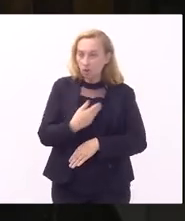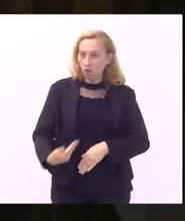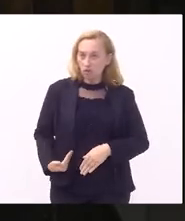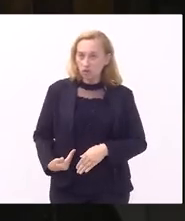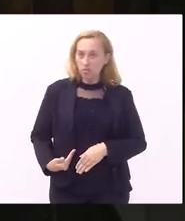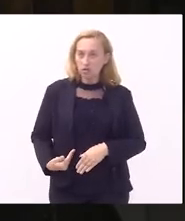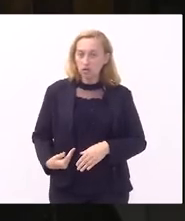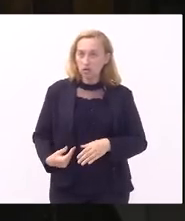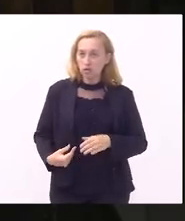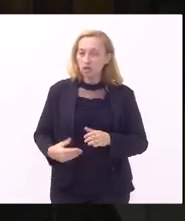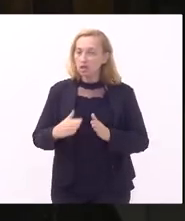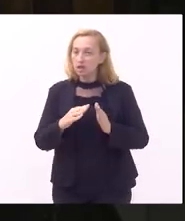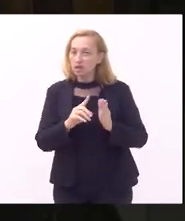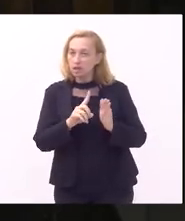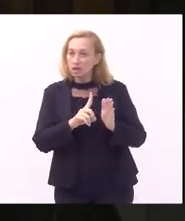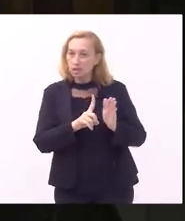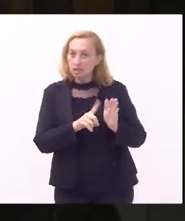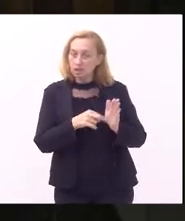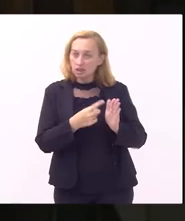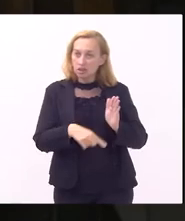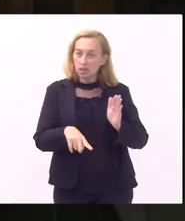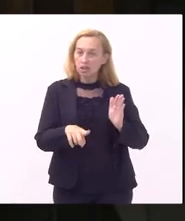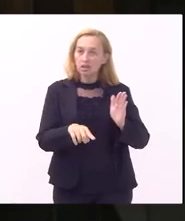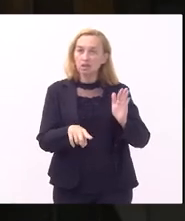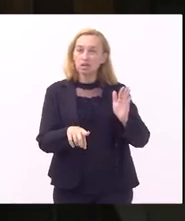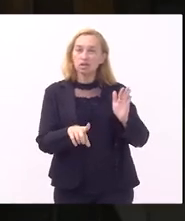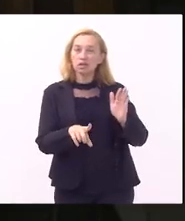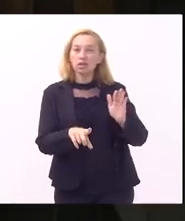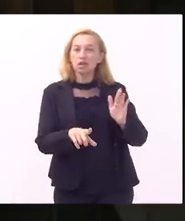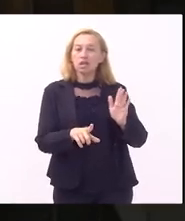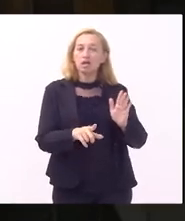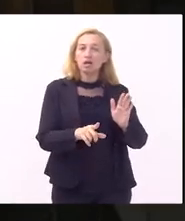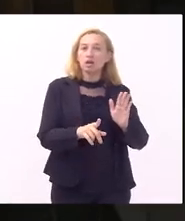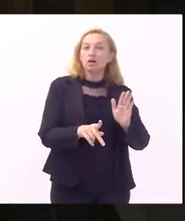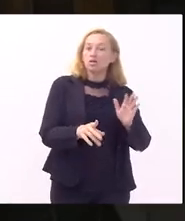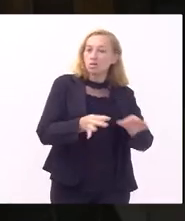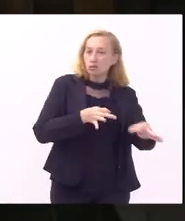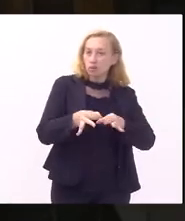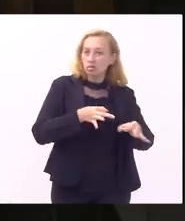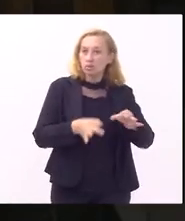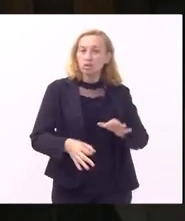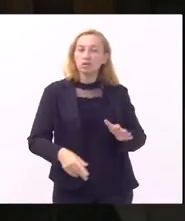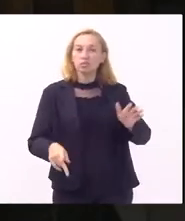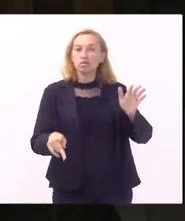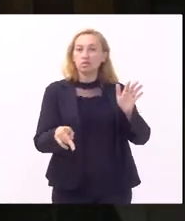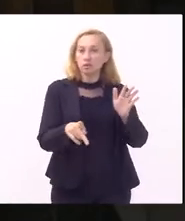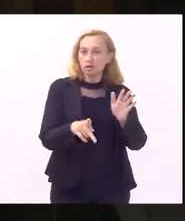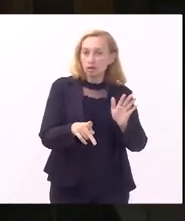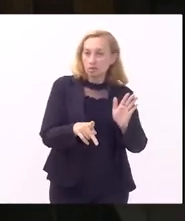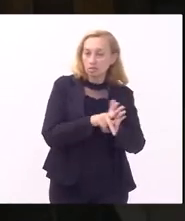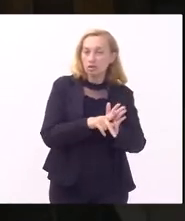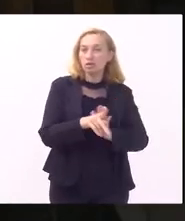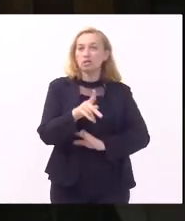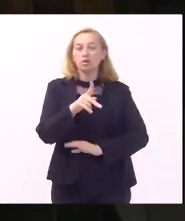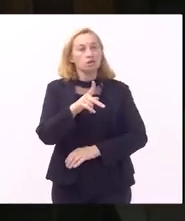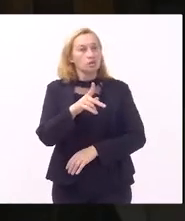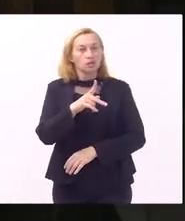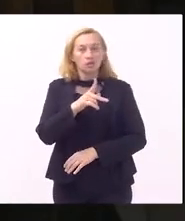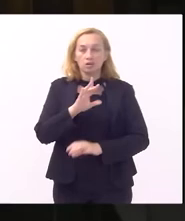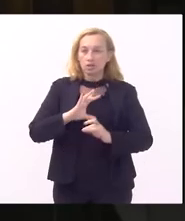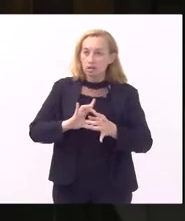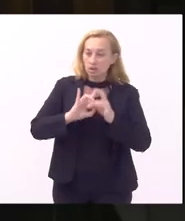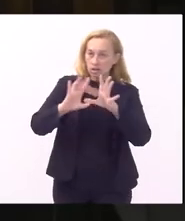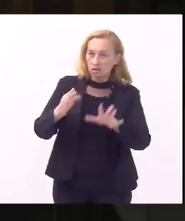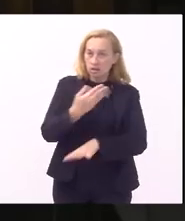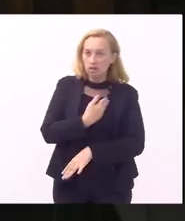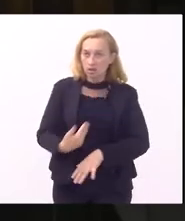revogue o decreto em pauta em prol de uma educação pública laica gratuita de qualidade socialmente